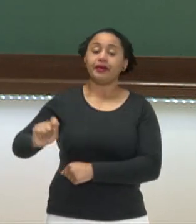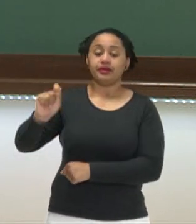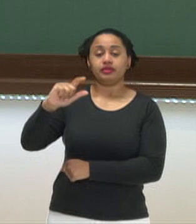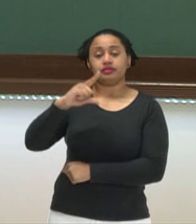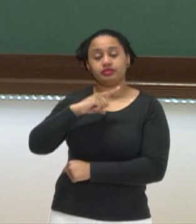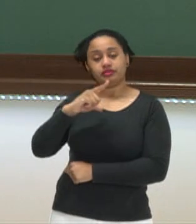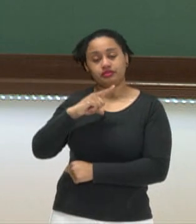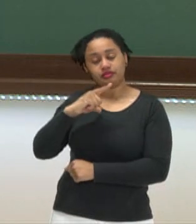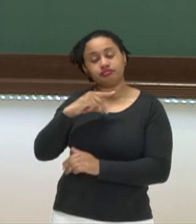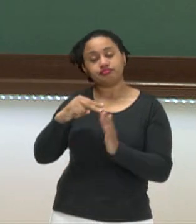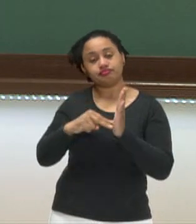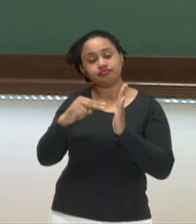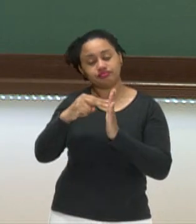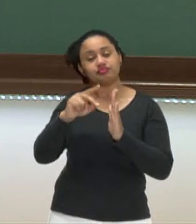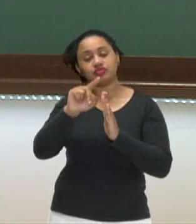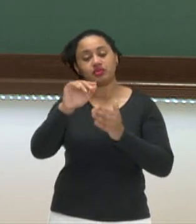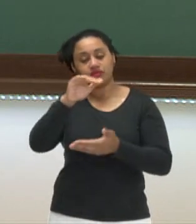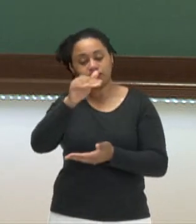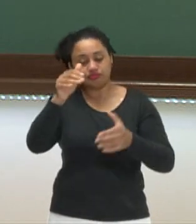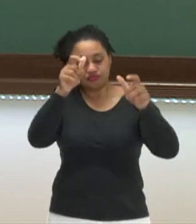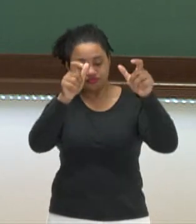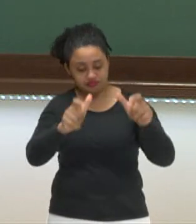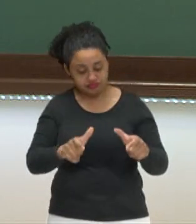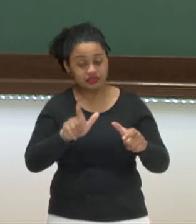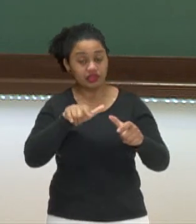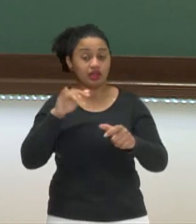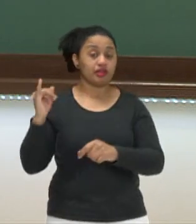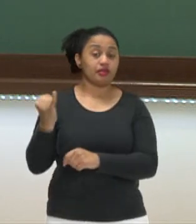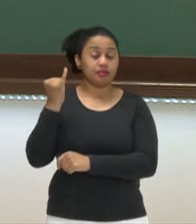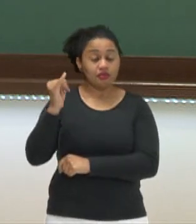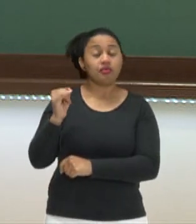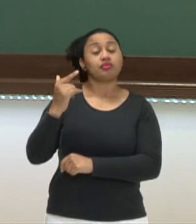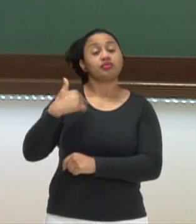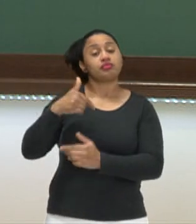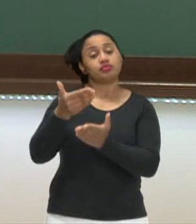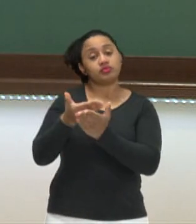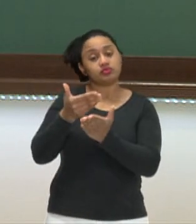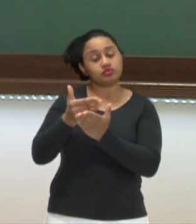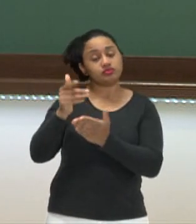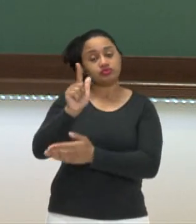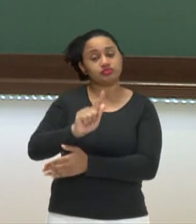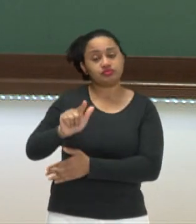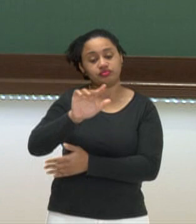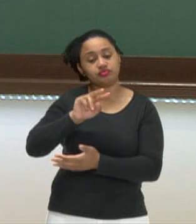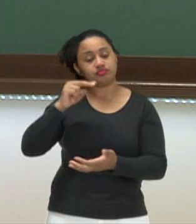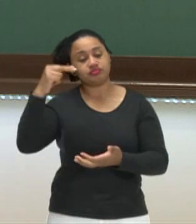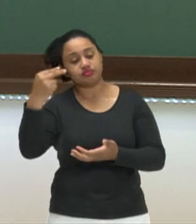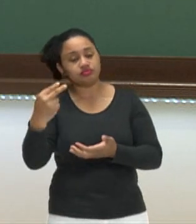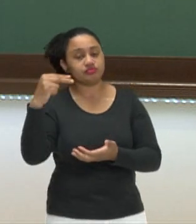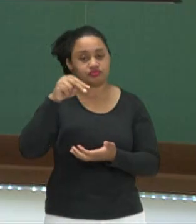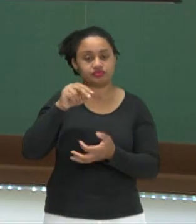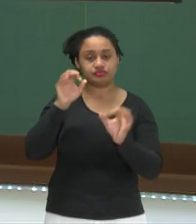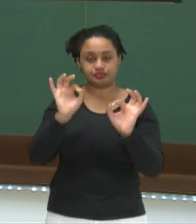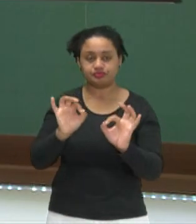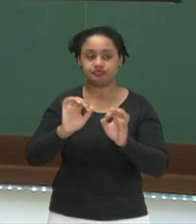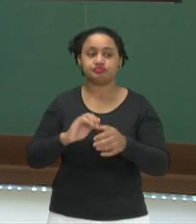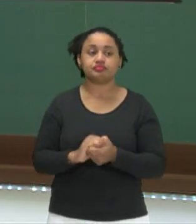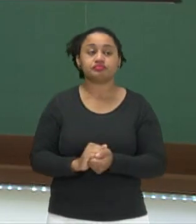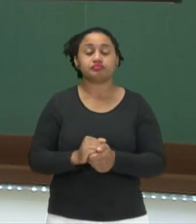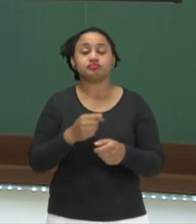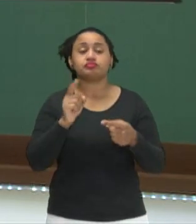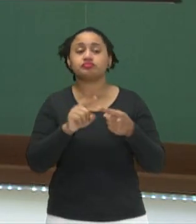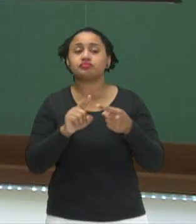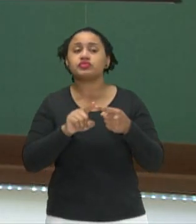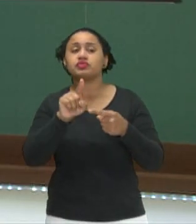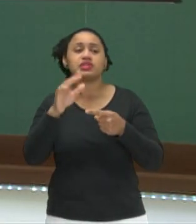compõem esse sólido muito importante dentro do estudo da geometria espacial. Primeiro,